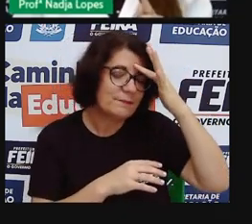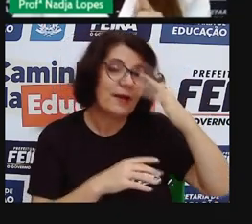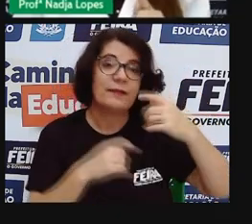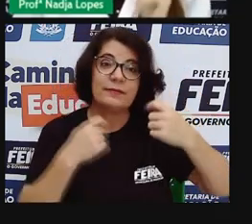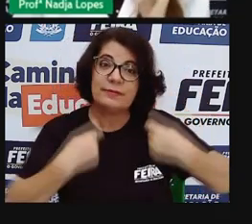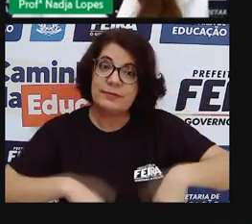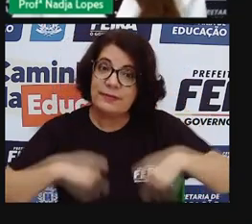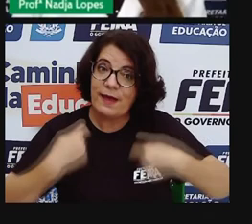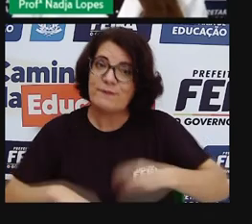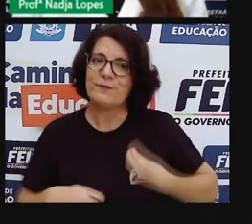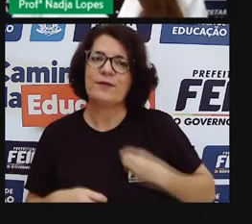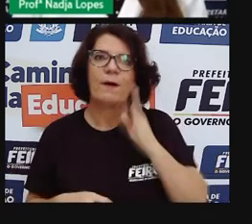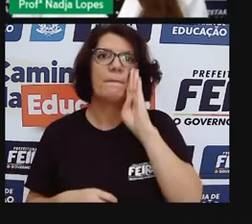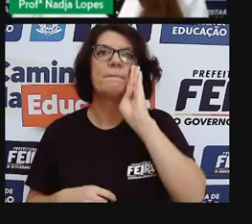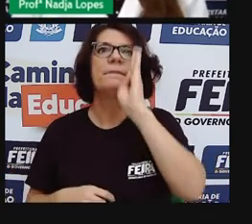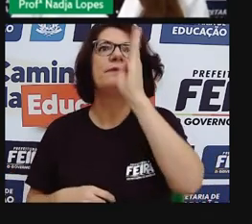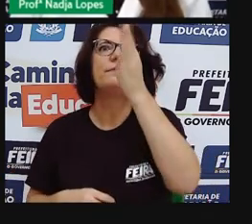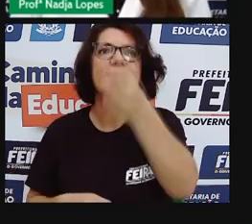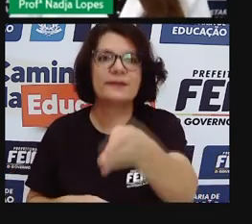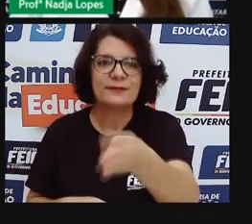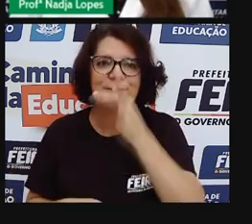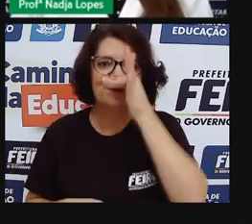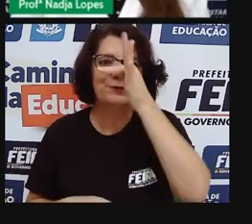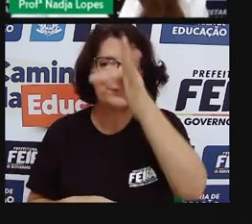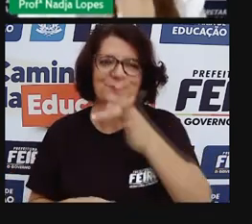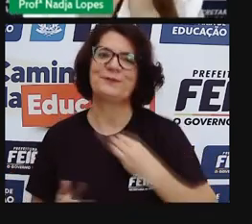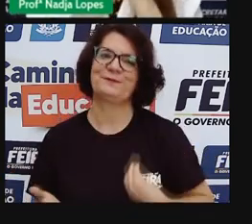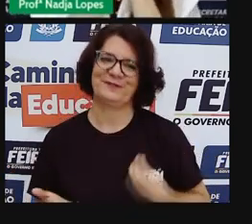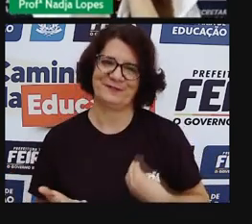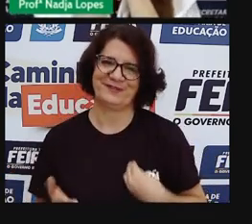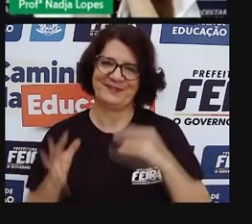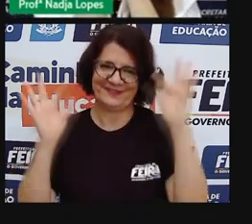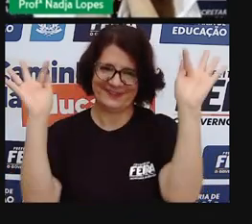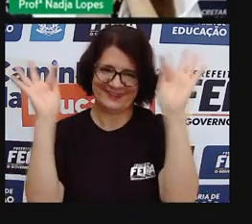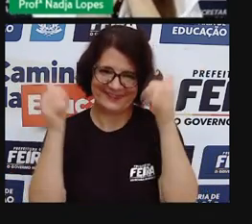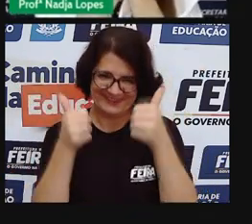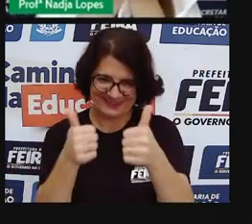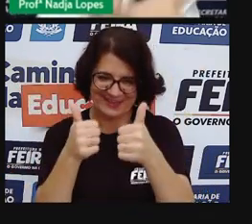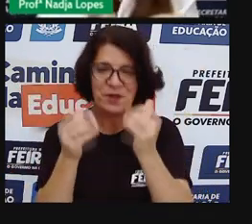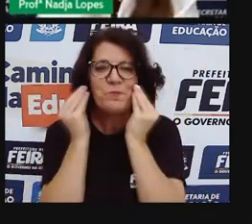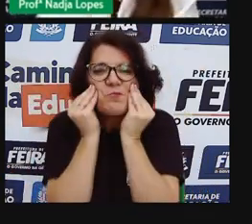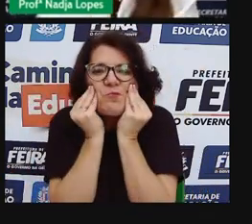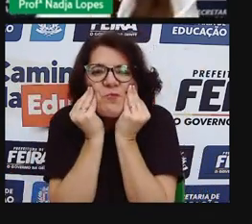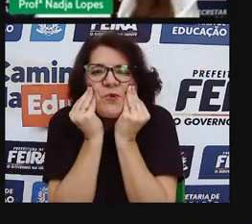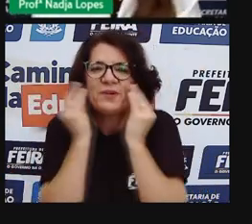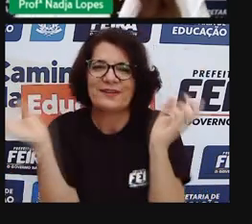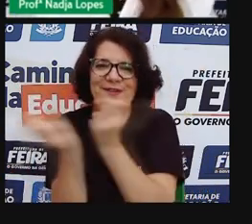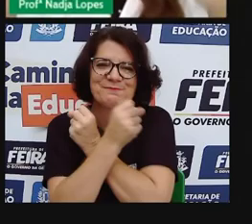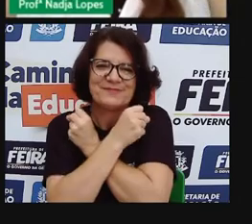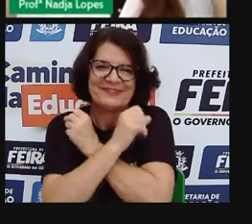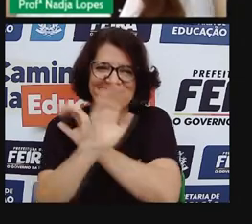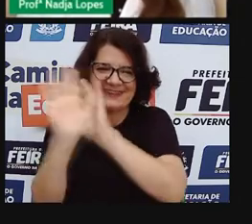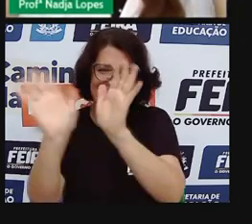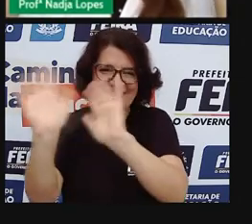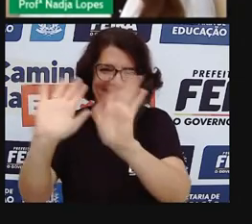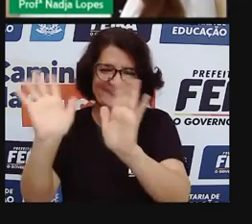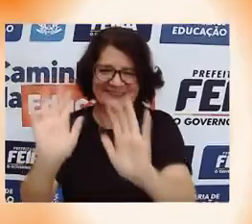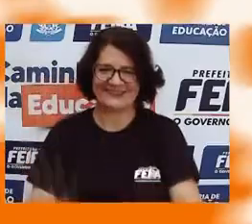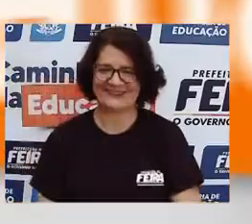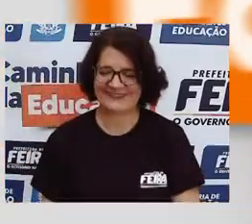ser vivida olhando para frente. Gente, um grande, um grande beijo e até a próxima.